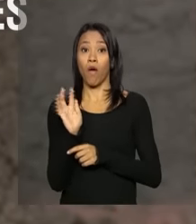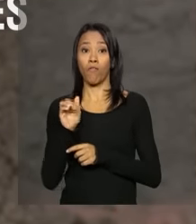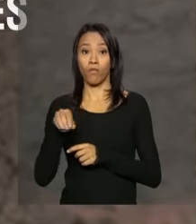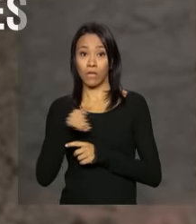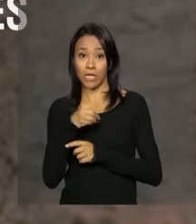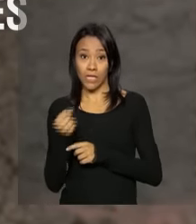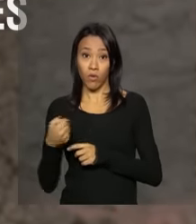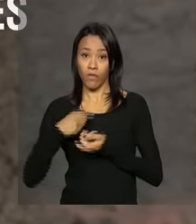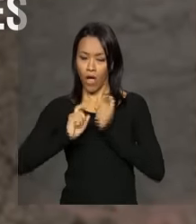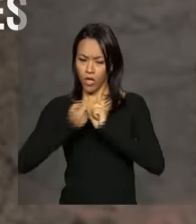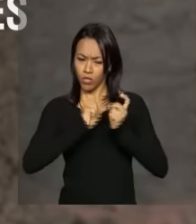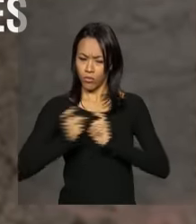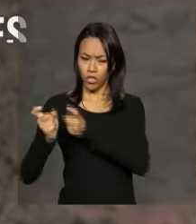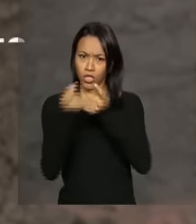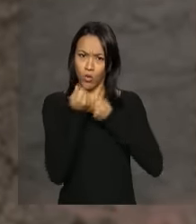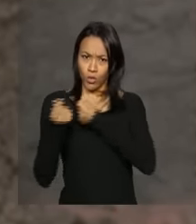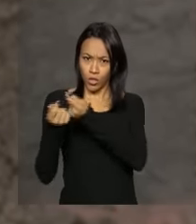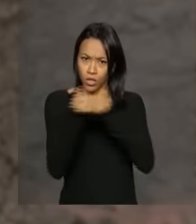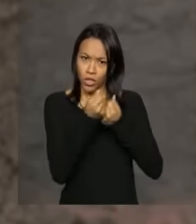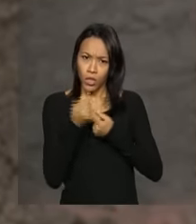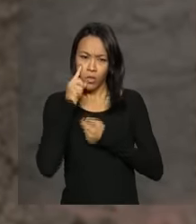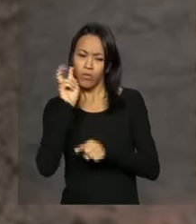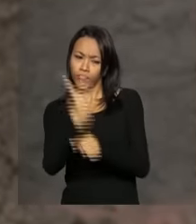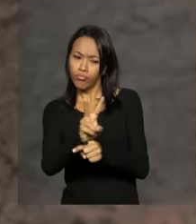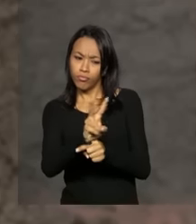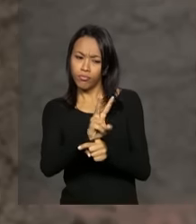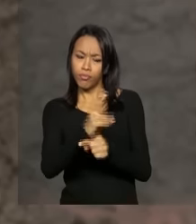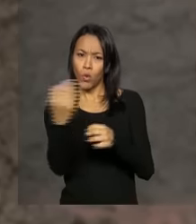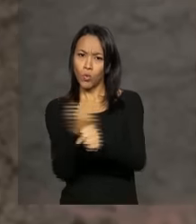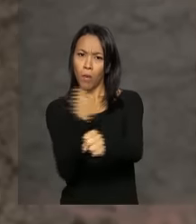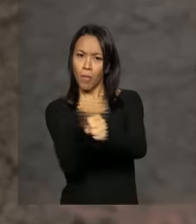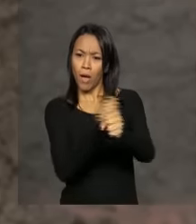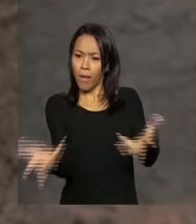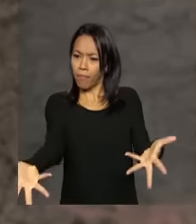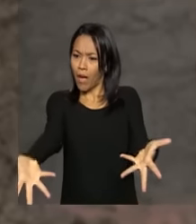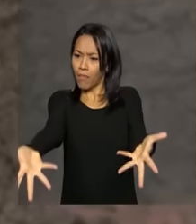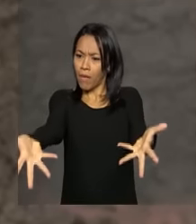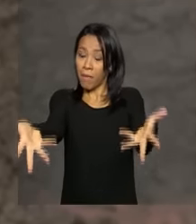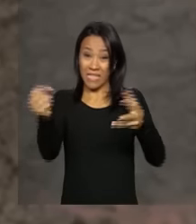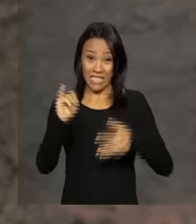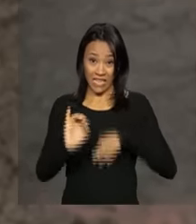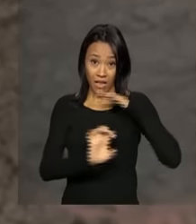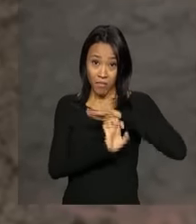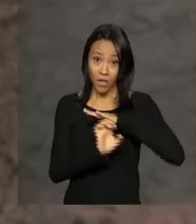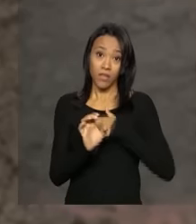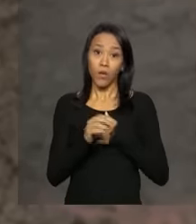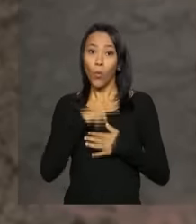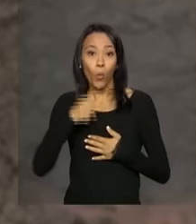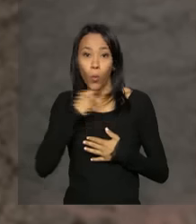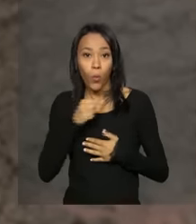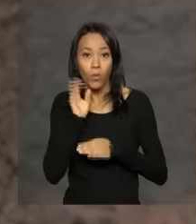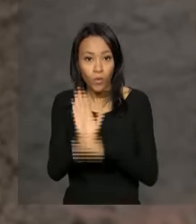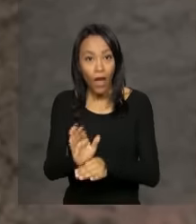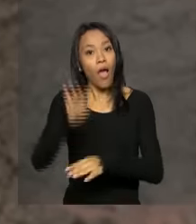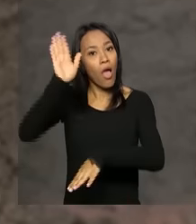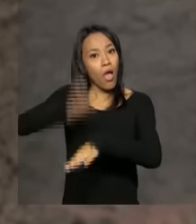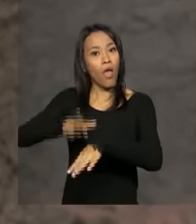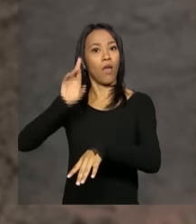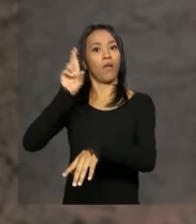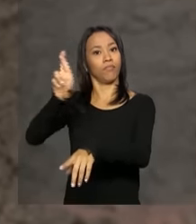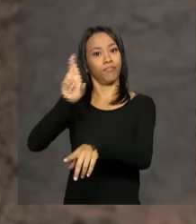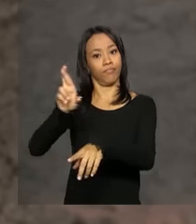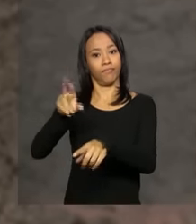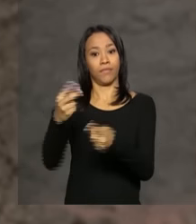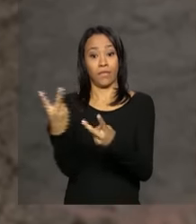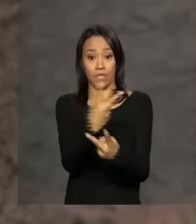recursos e a execução das ações. Caso a Samarco não libere os recursos, a responsabilidade será da Vale do Rio Doce e da